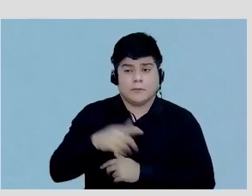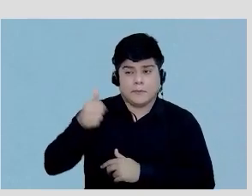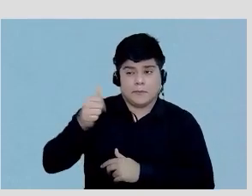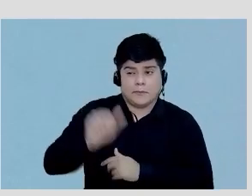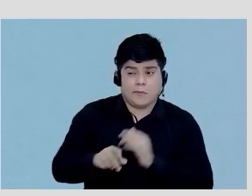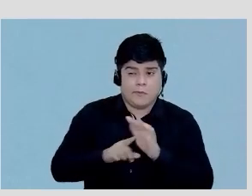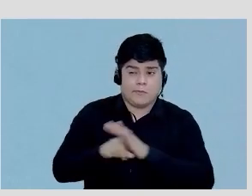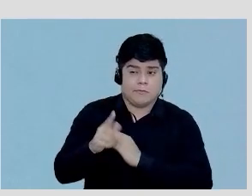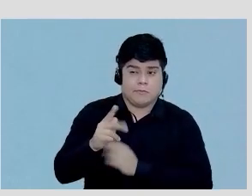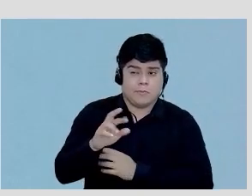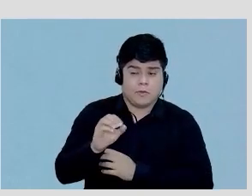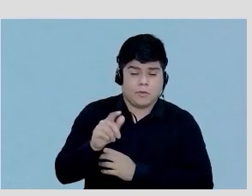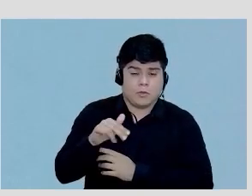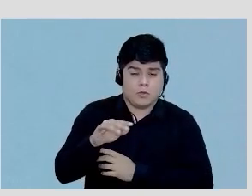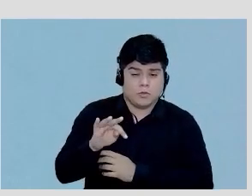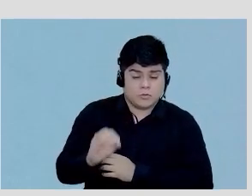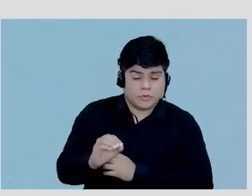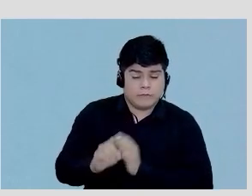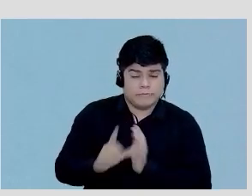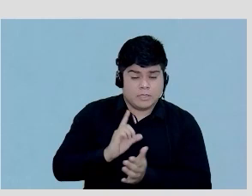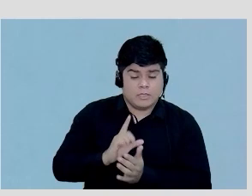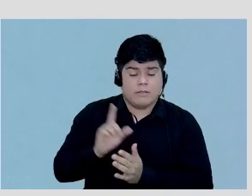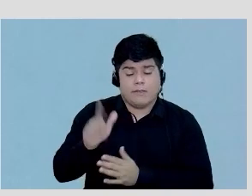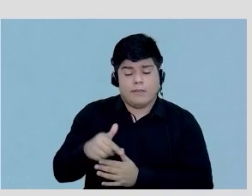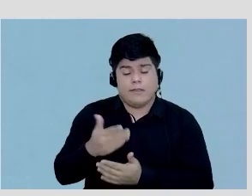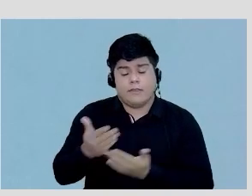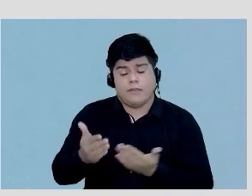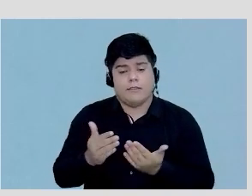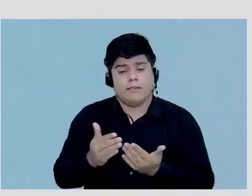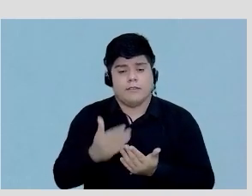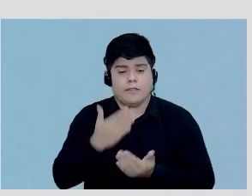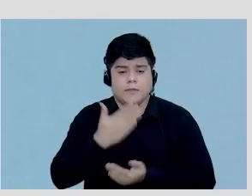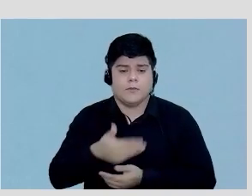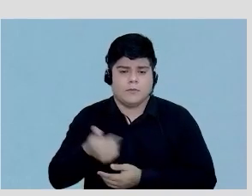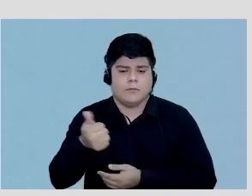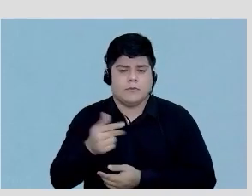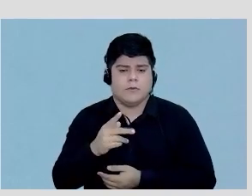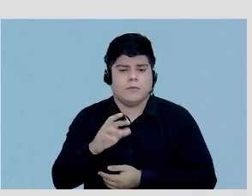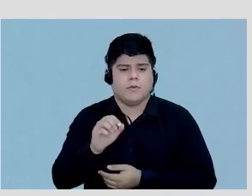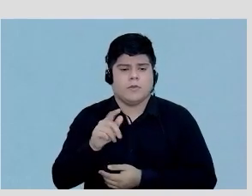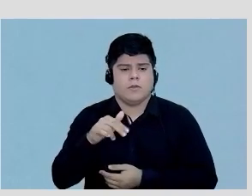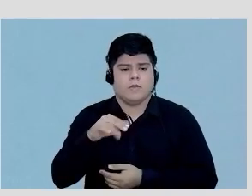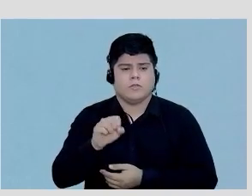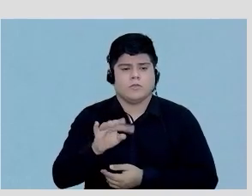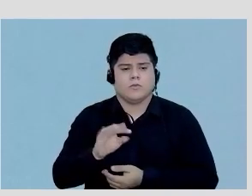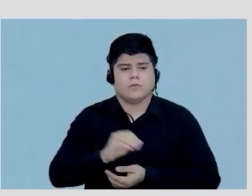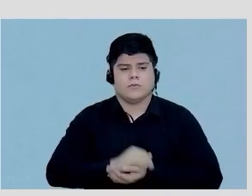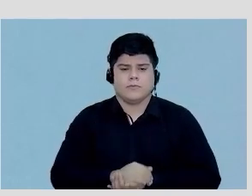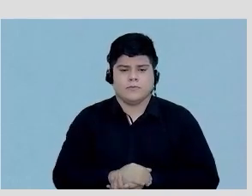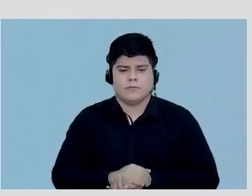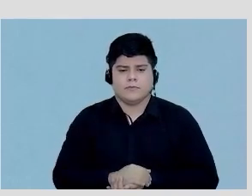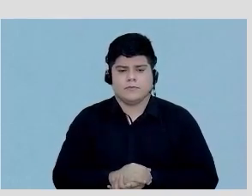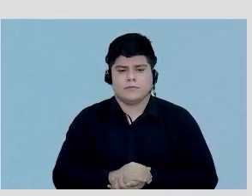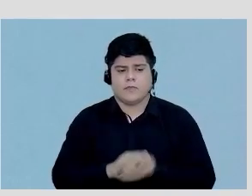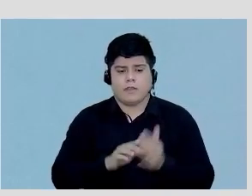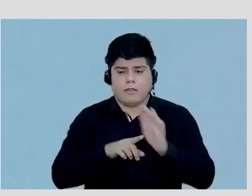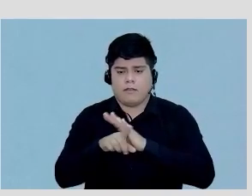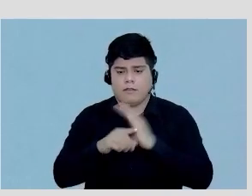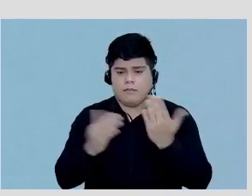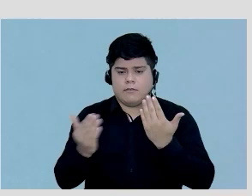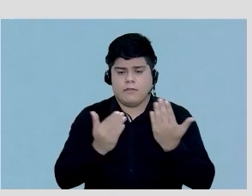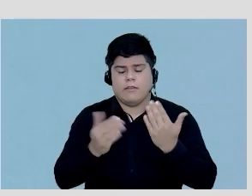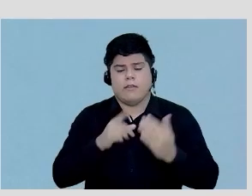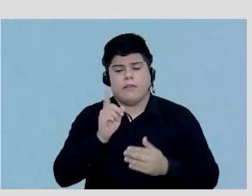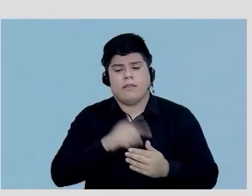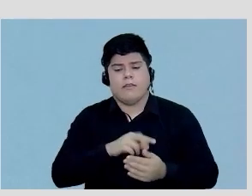prognóstico na mortalidade daquele que tem um melhor prognóstico. Análise da relação entre a reserva de